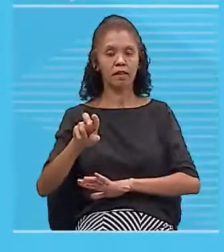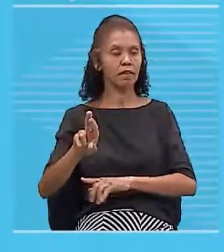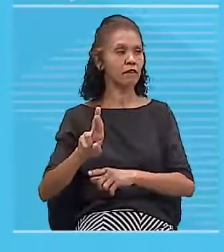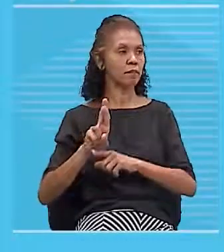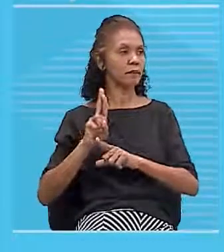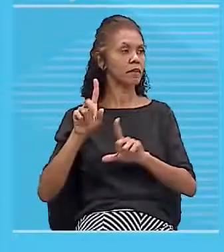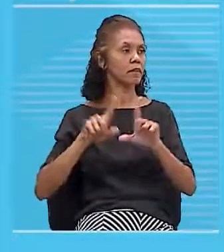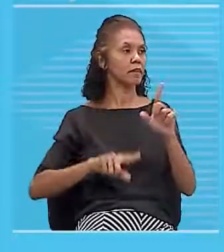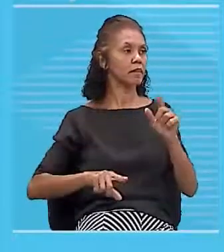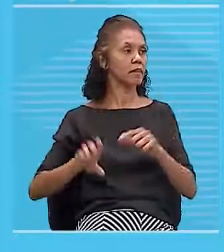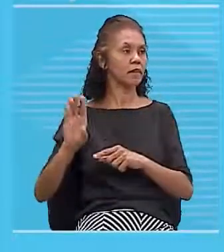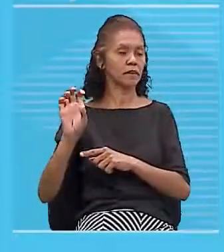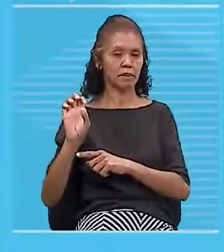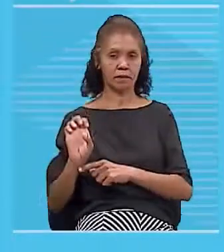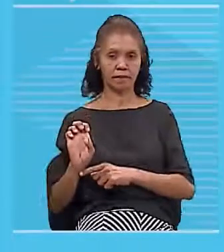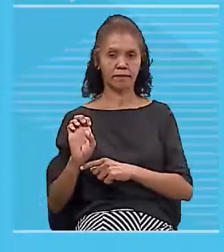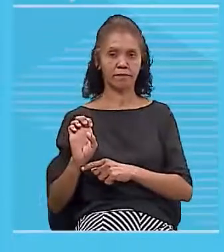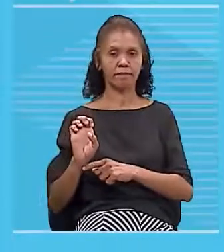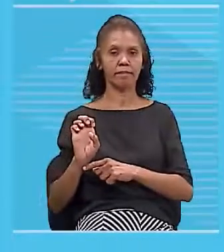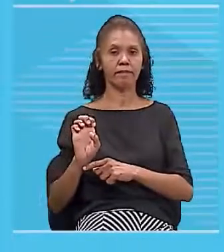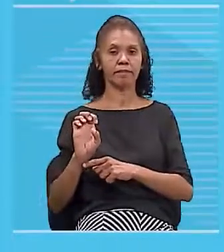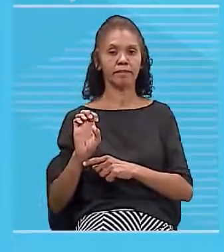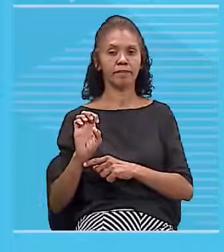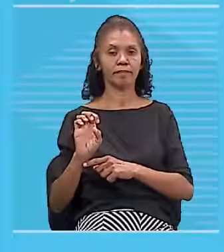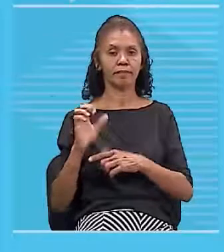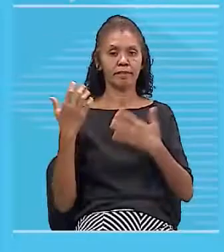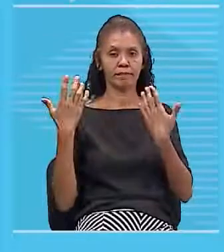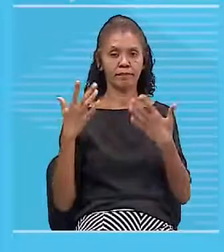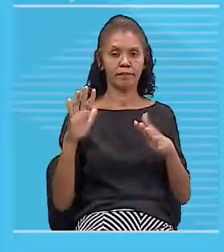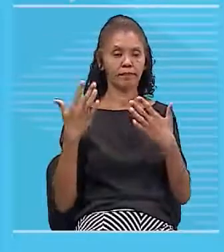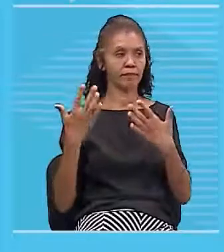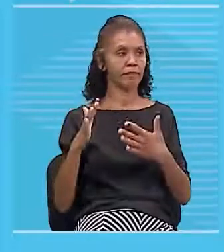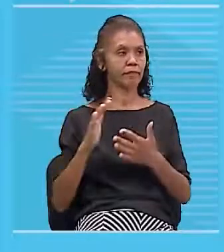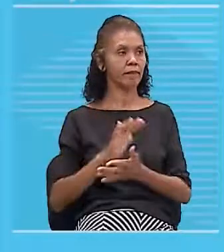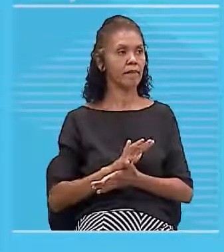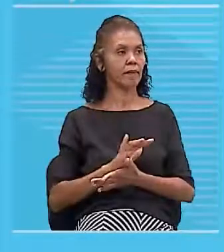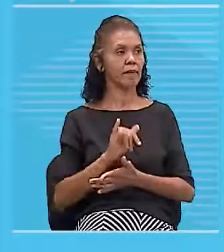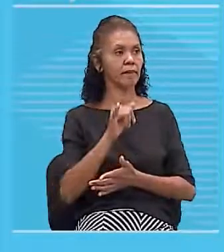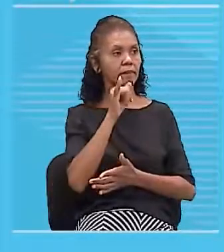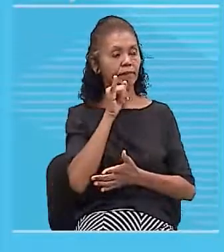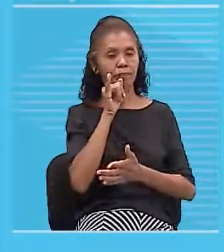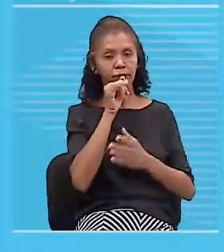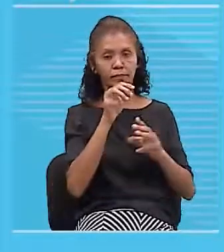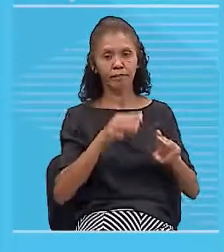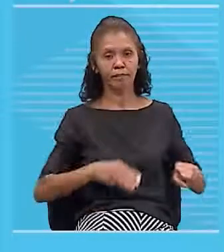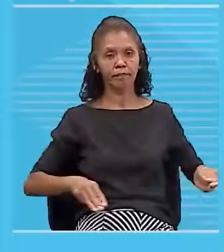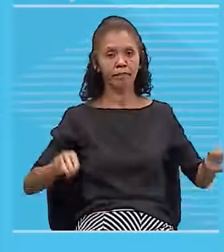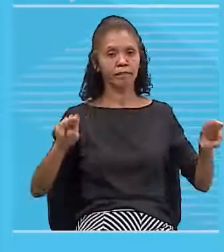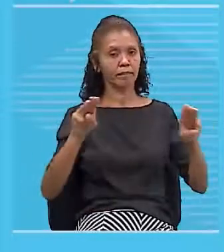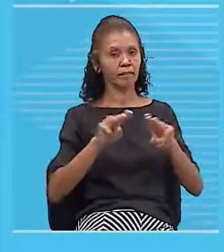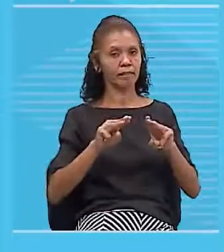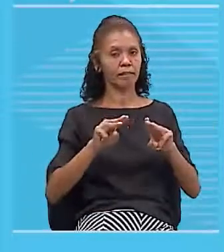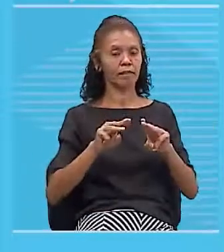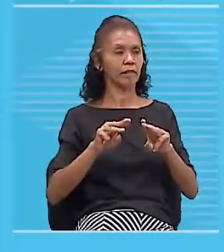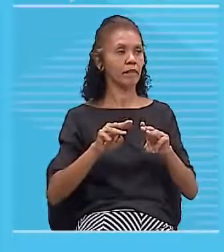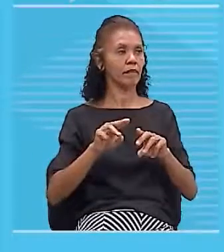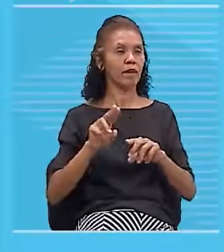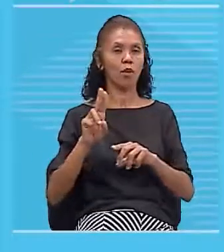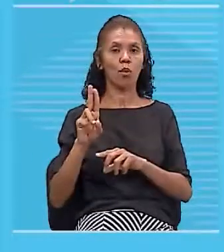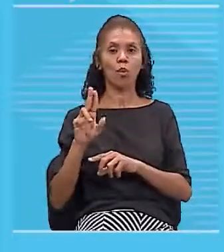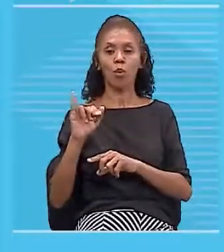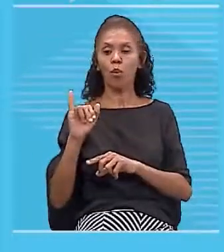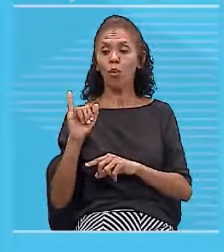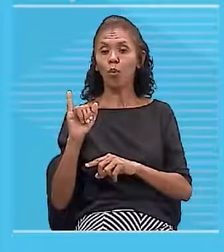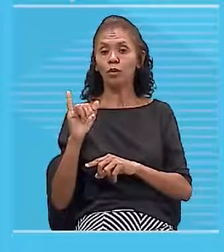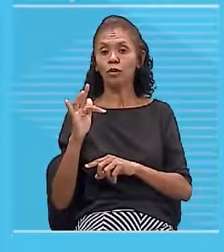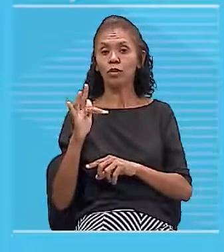esse campo galerinha ele não pode ser por exemplo uniforme ele não pode